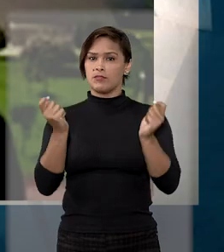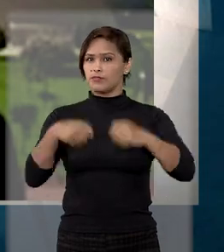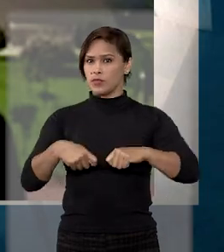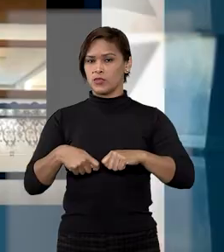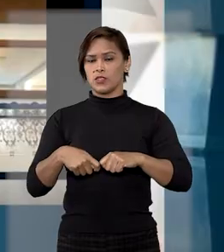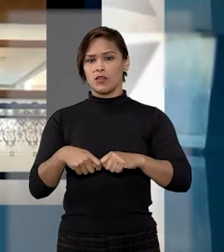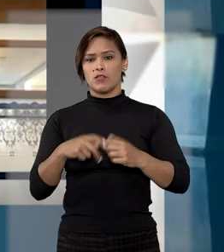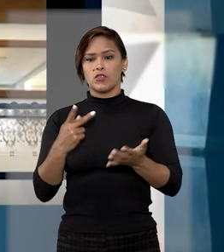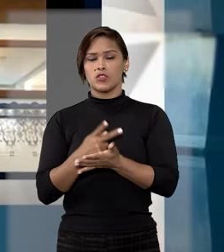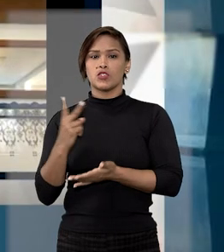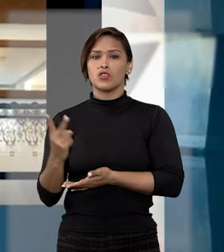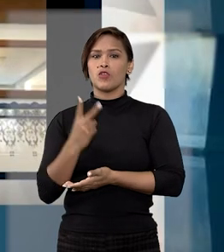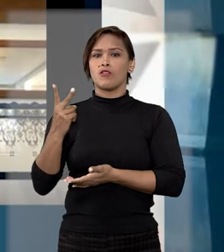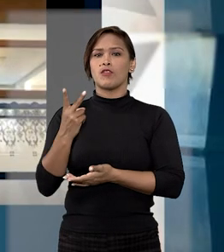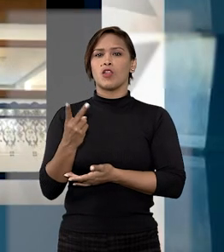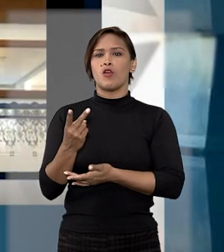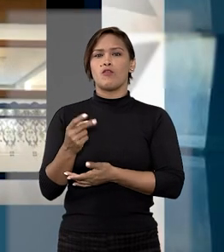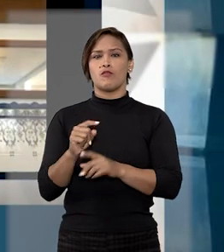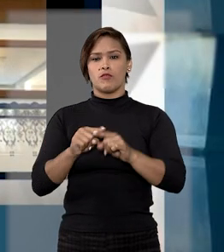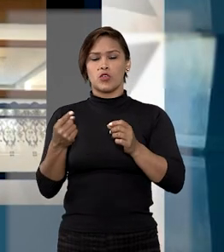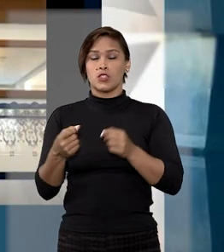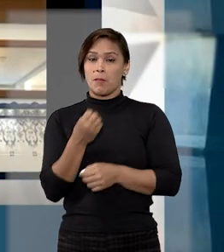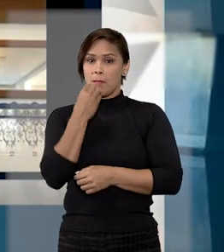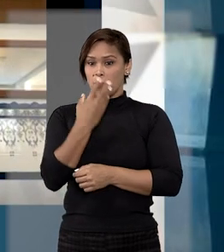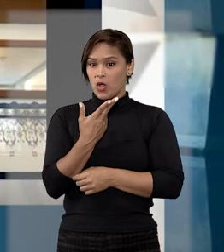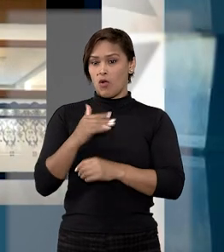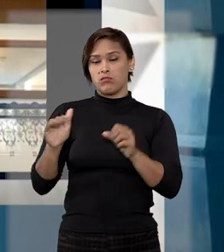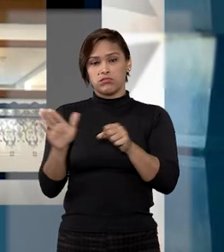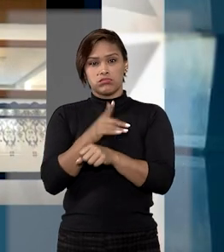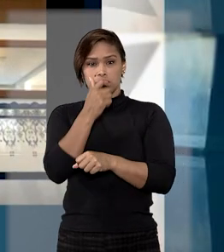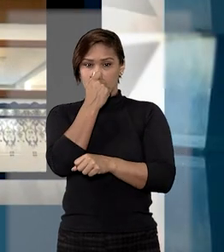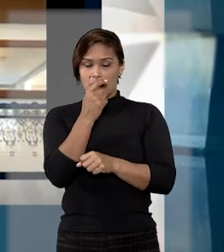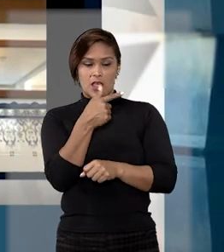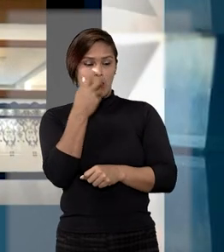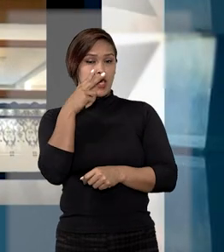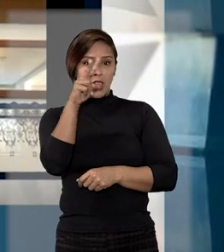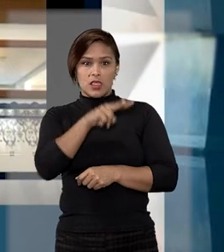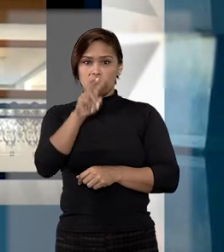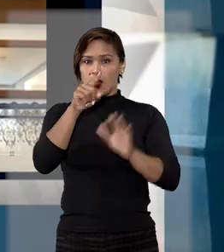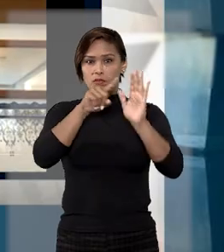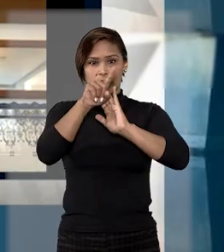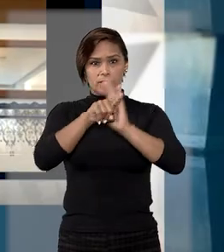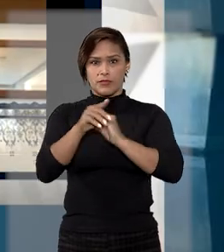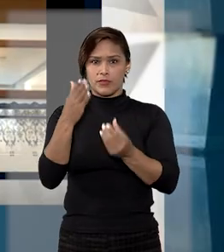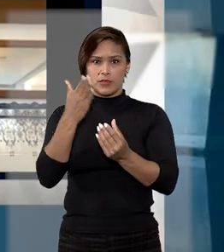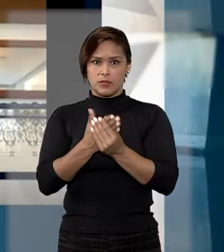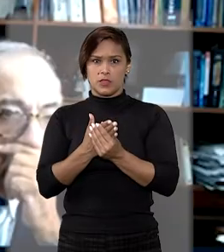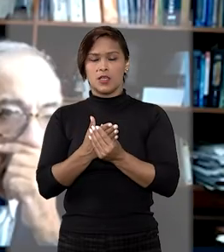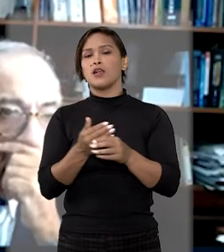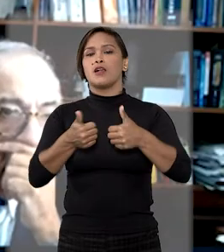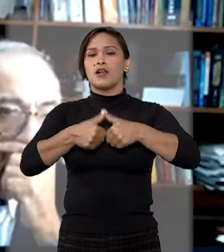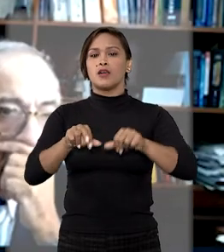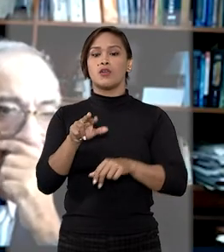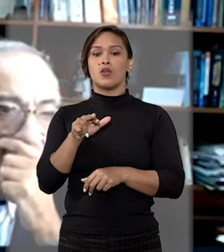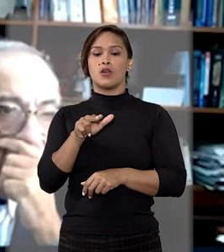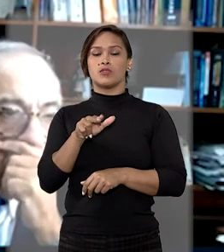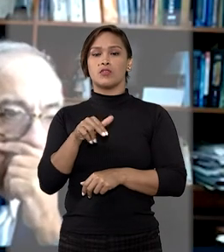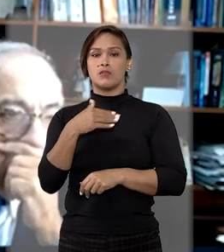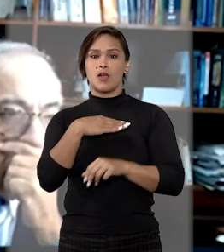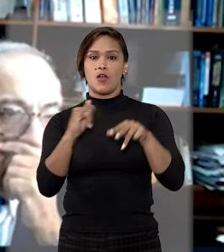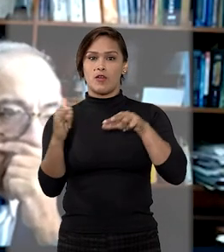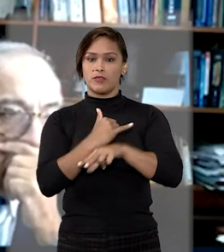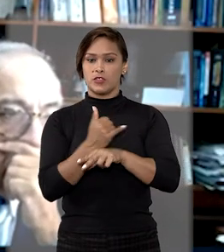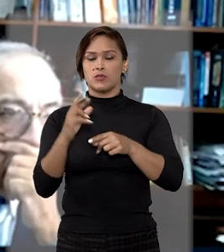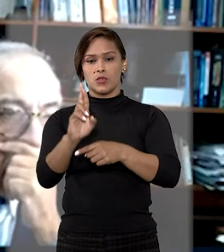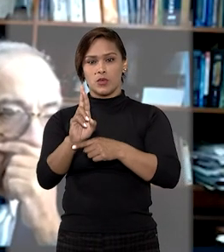seria possível se o valor fosse ínfimo ou excessivo, situações que ele não verificou no caso. Quanto aos irmãos,